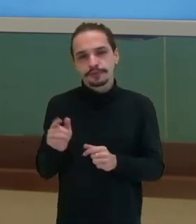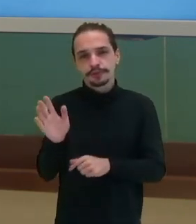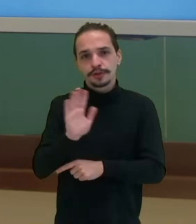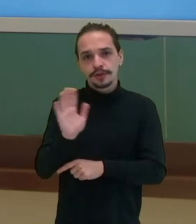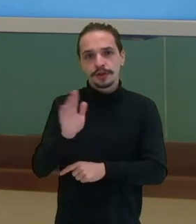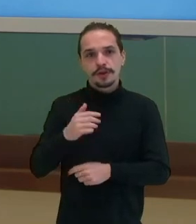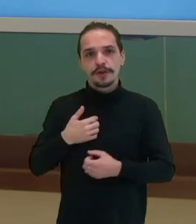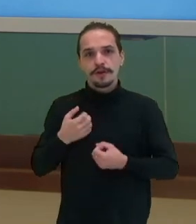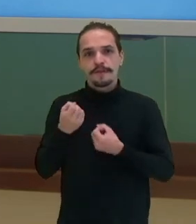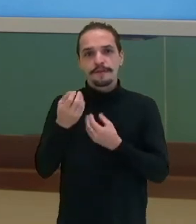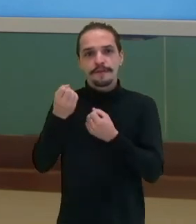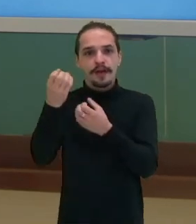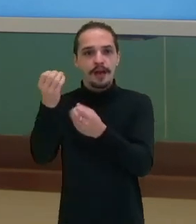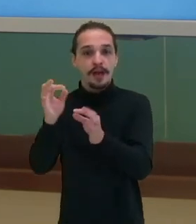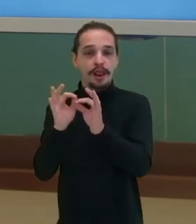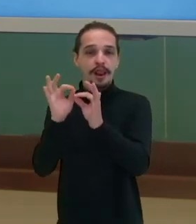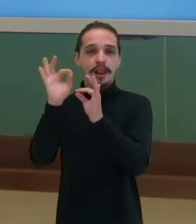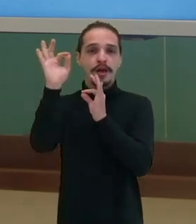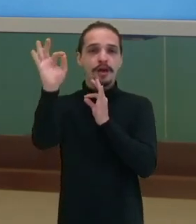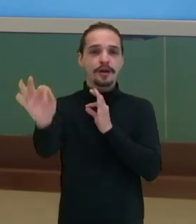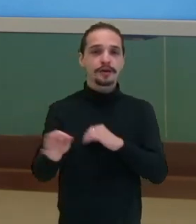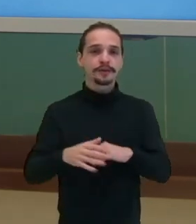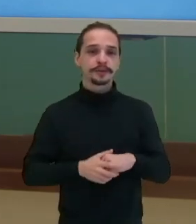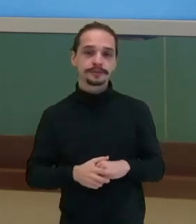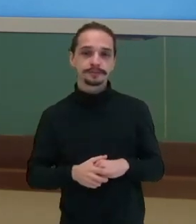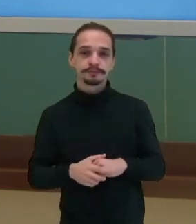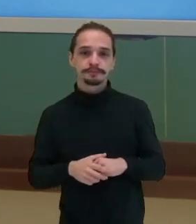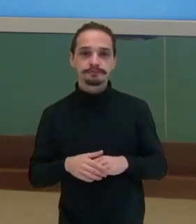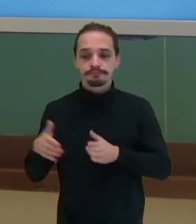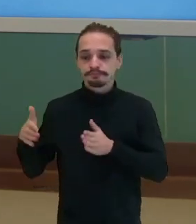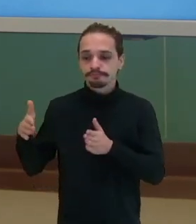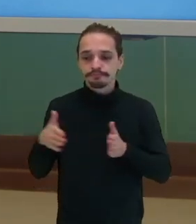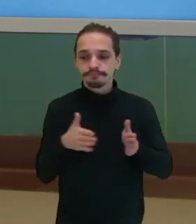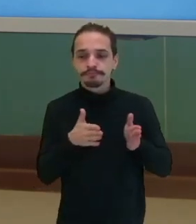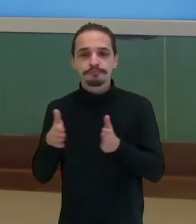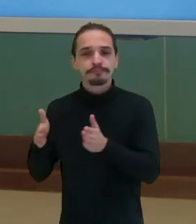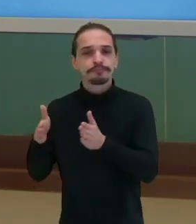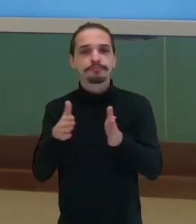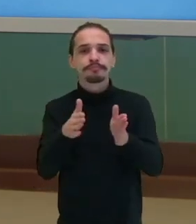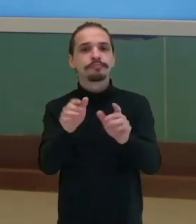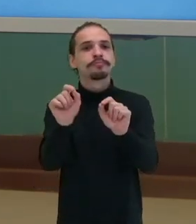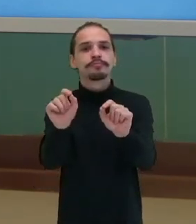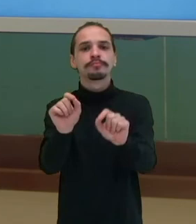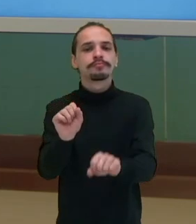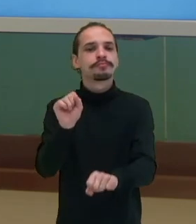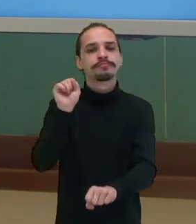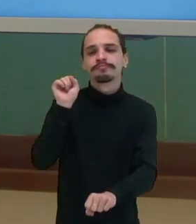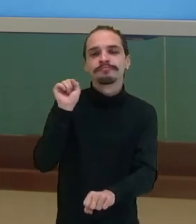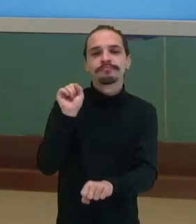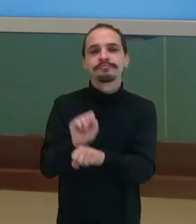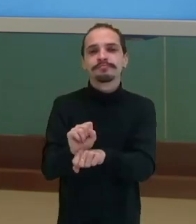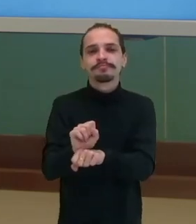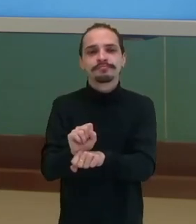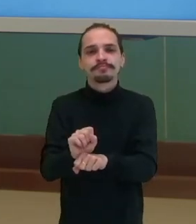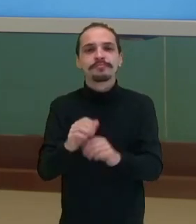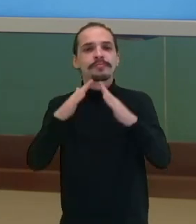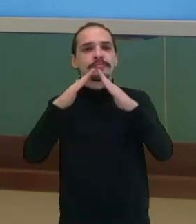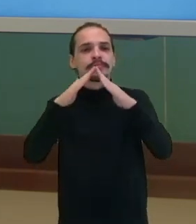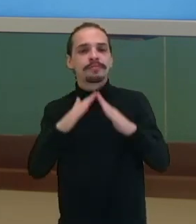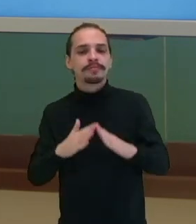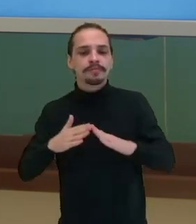Viagem Longa de Rafael Dauer, né? E a estrada para casa